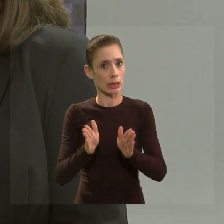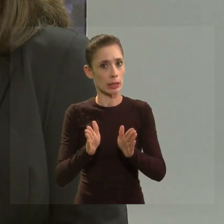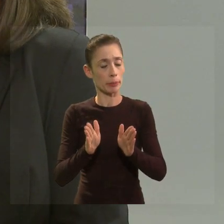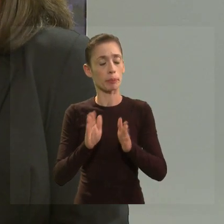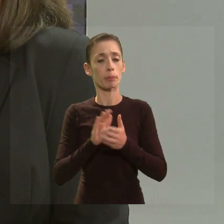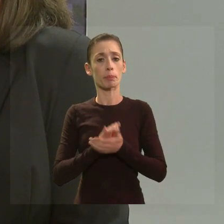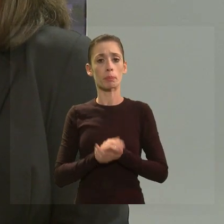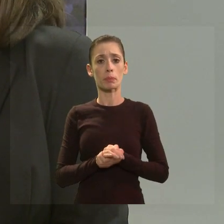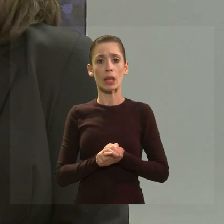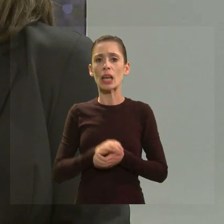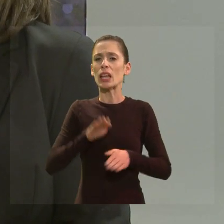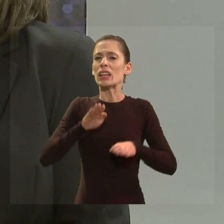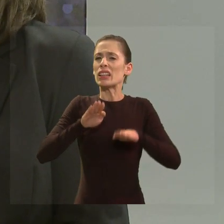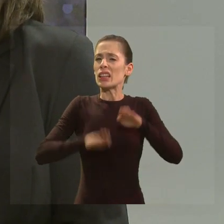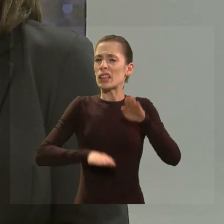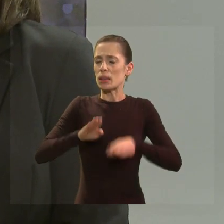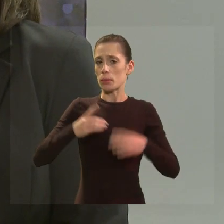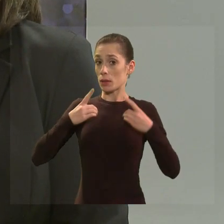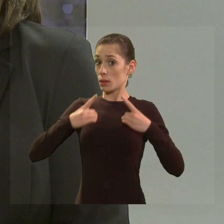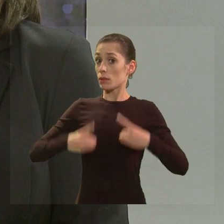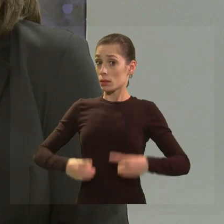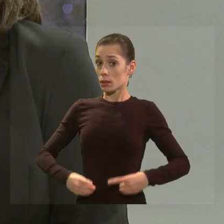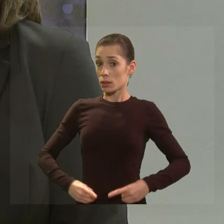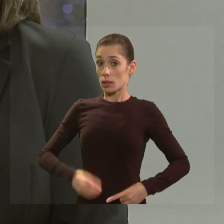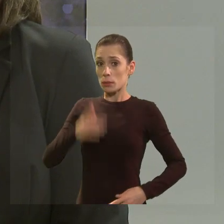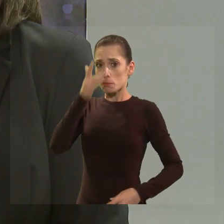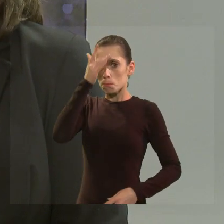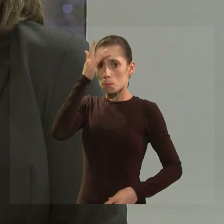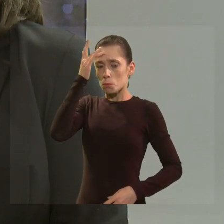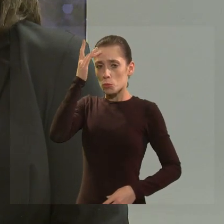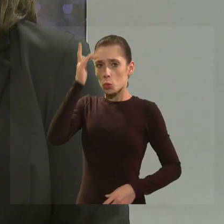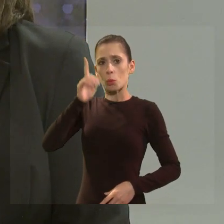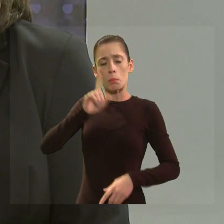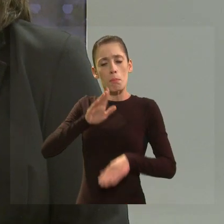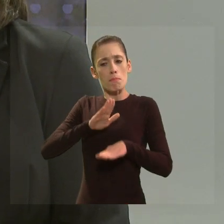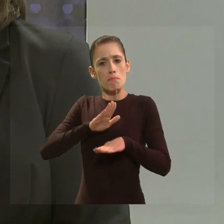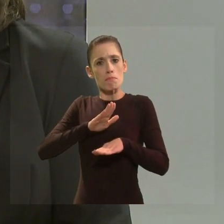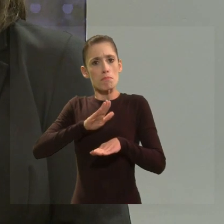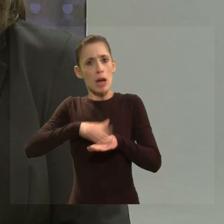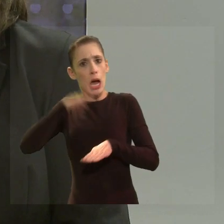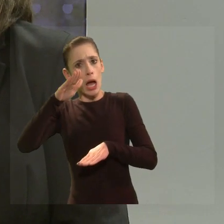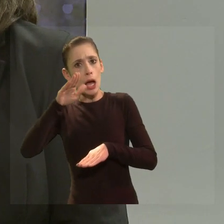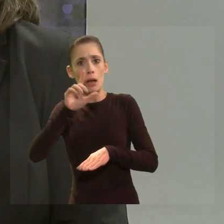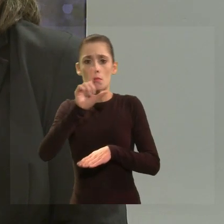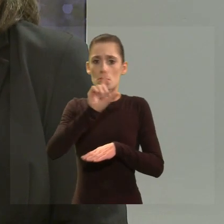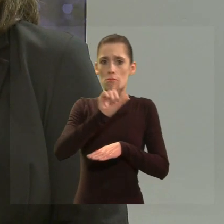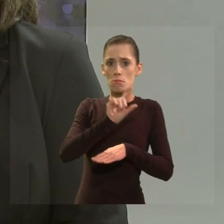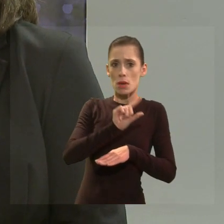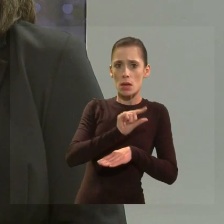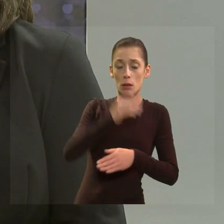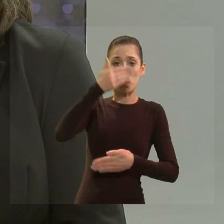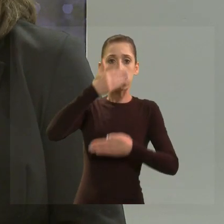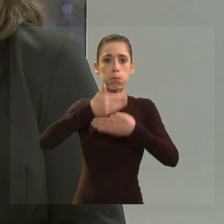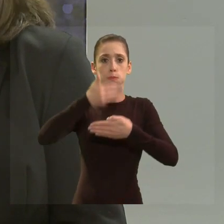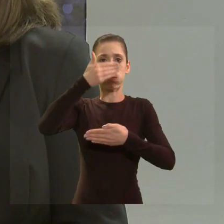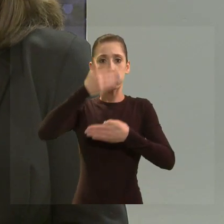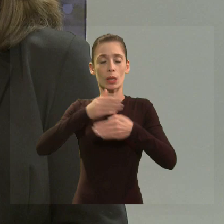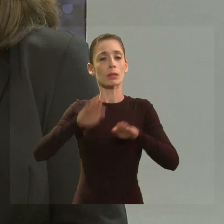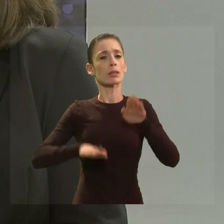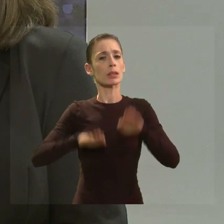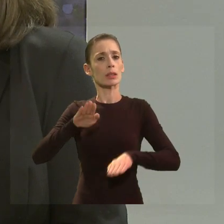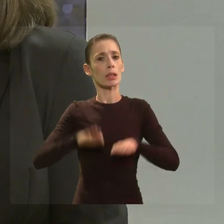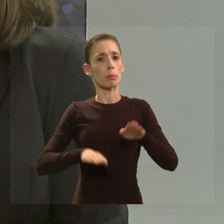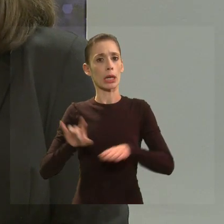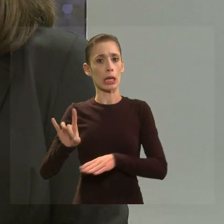Então, dependendo da deficiência que a pessoa tem, ela vai encontrar mais ou menos barreiras. E o que a gente vê também é assim, que a